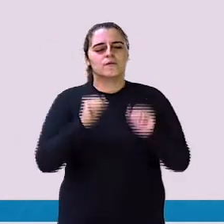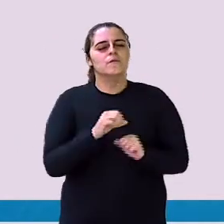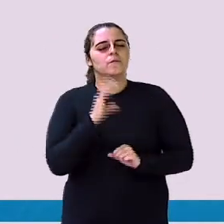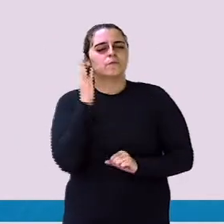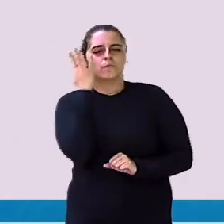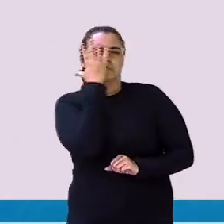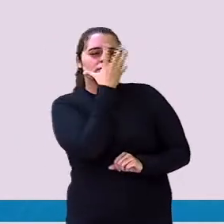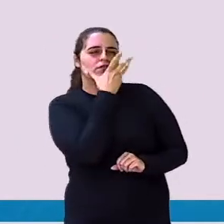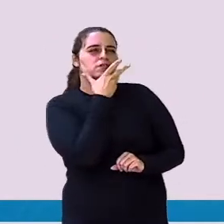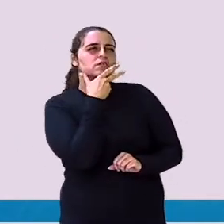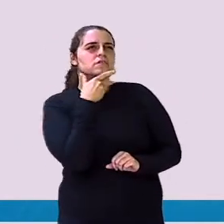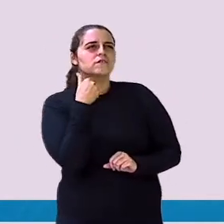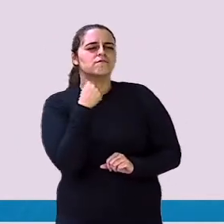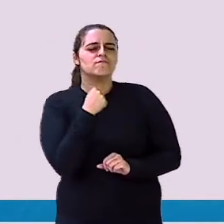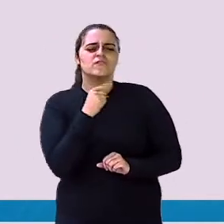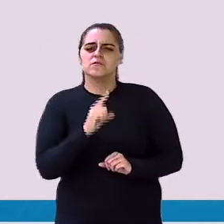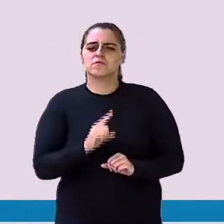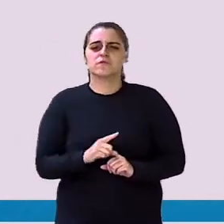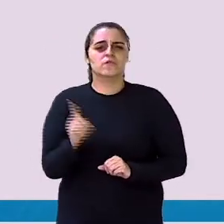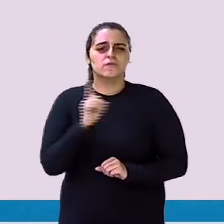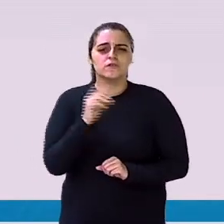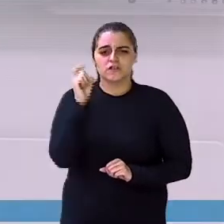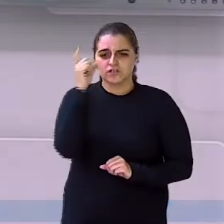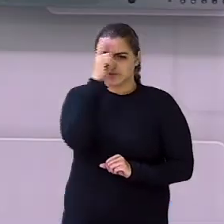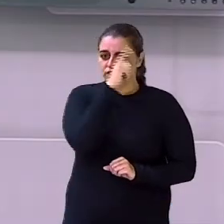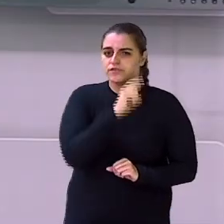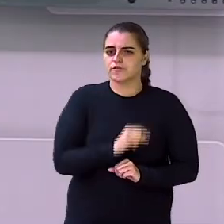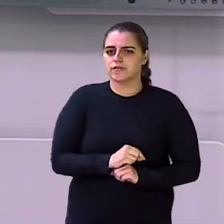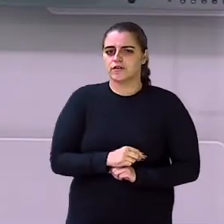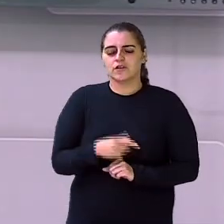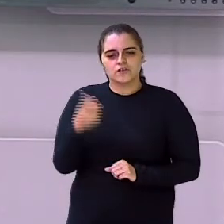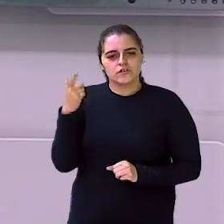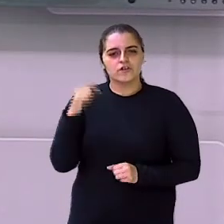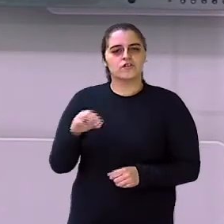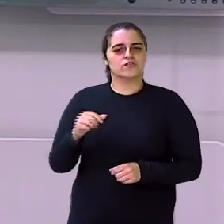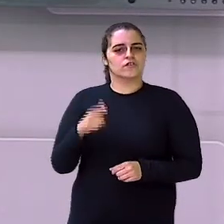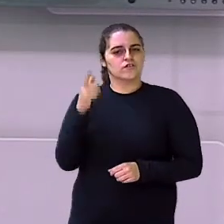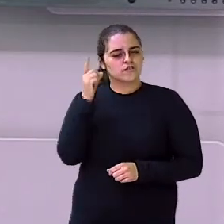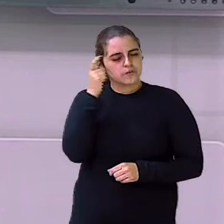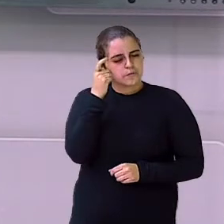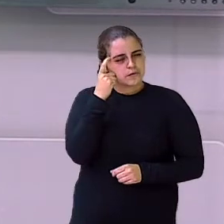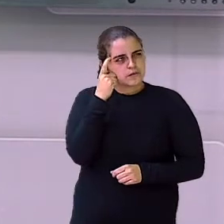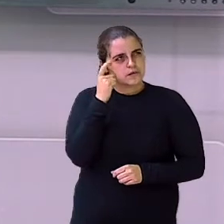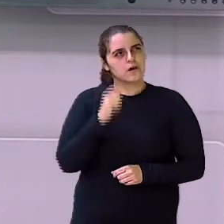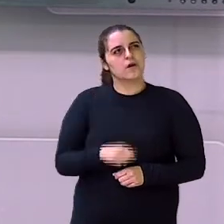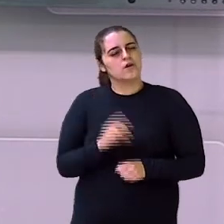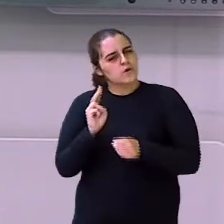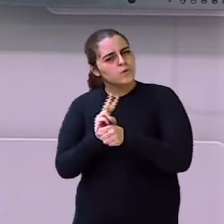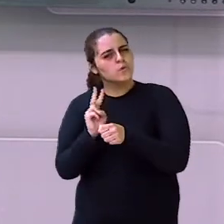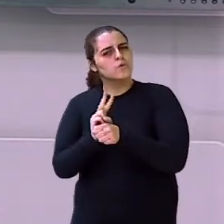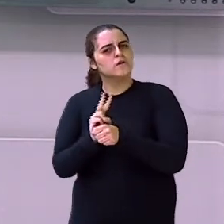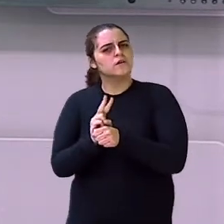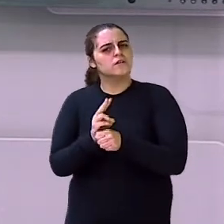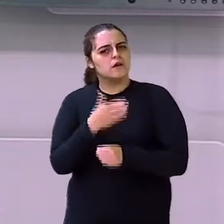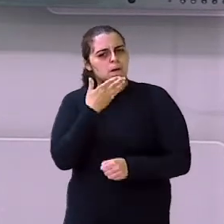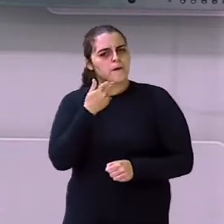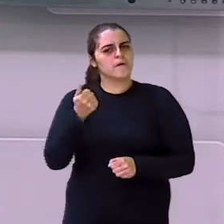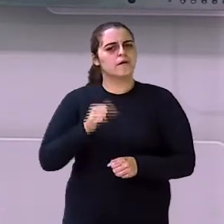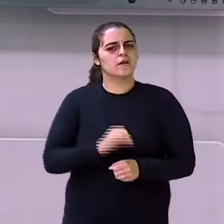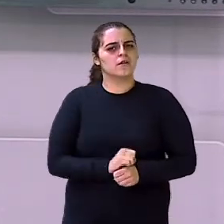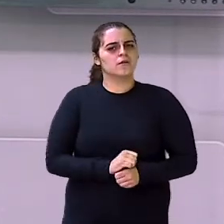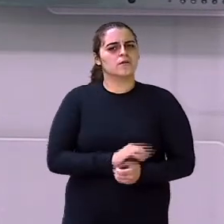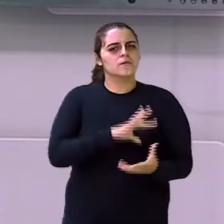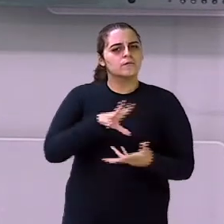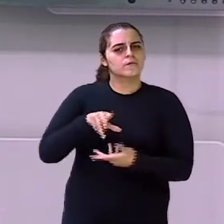difícil Da gente ter essa imagem real Na nossa vida É só a gente conscientizar E cuidar Pro nosso planeta